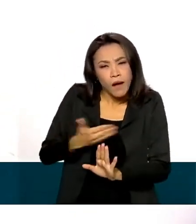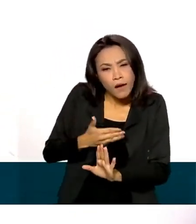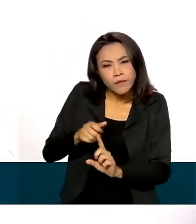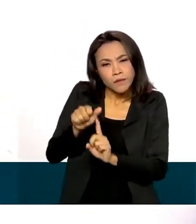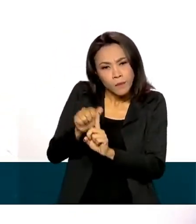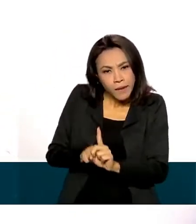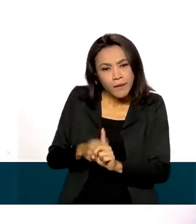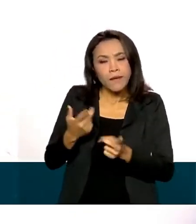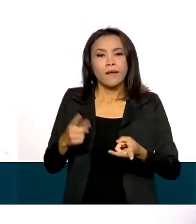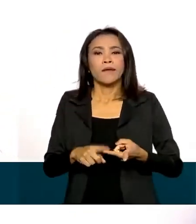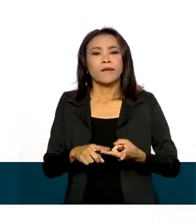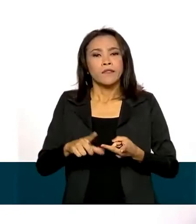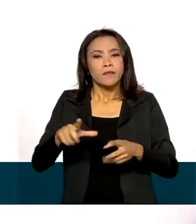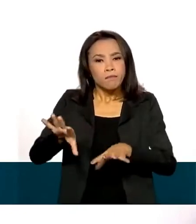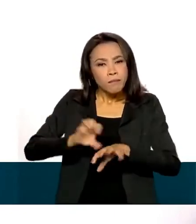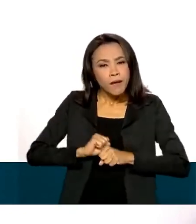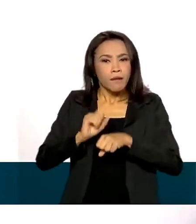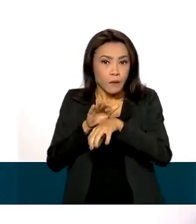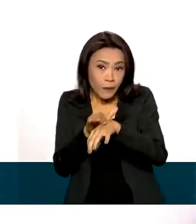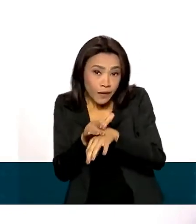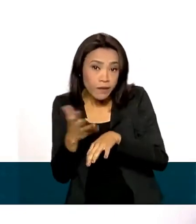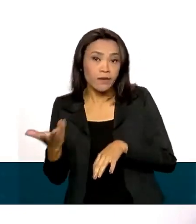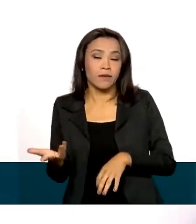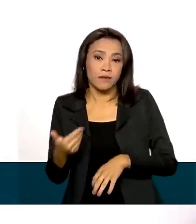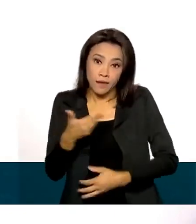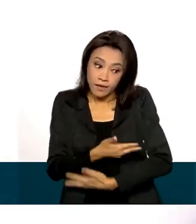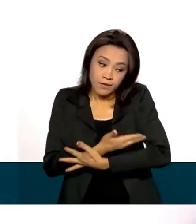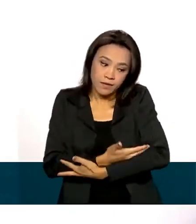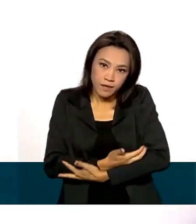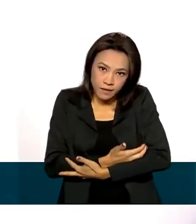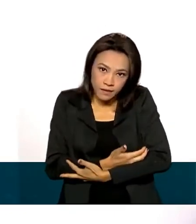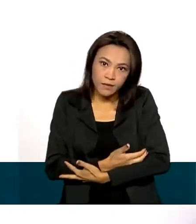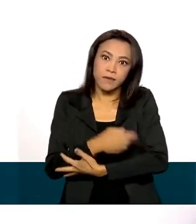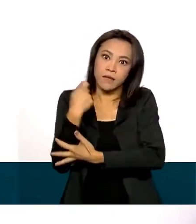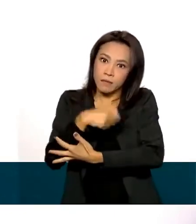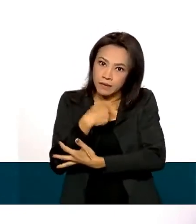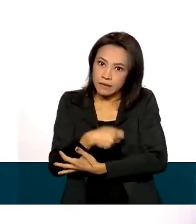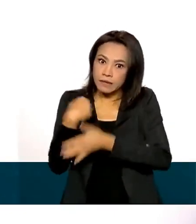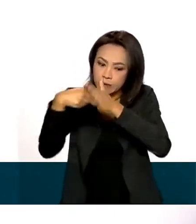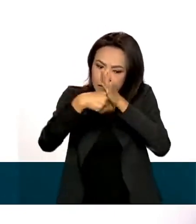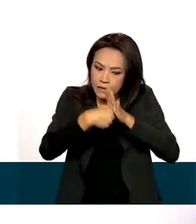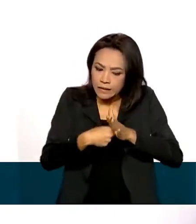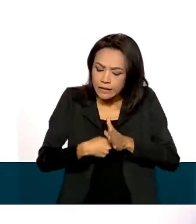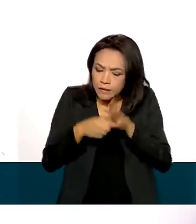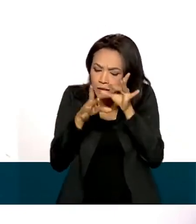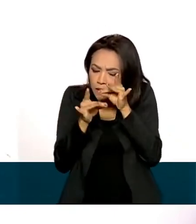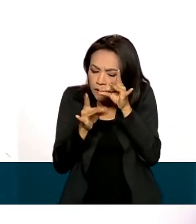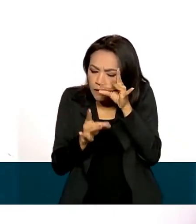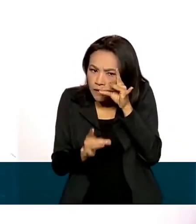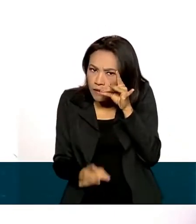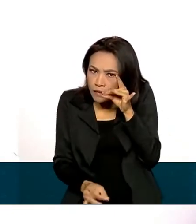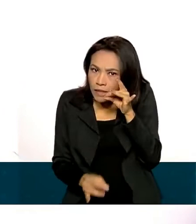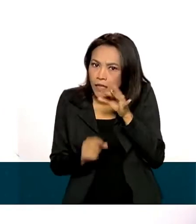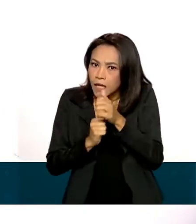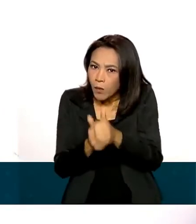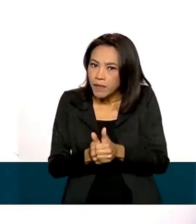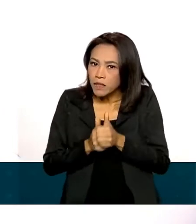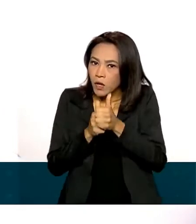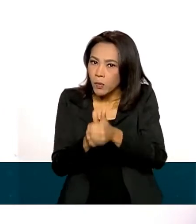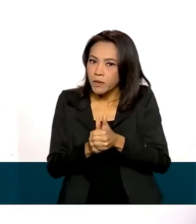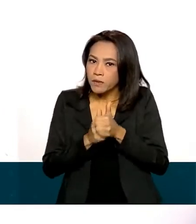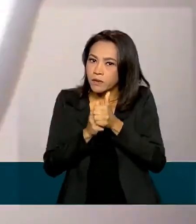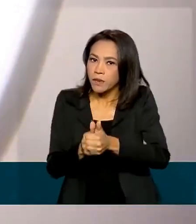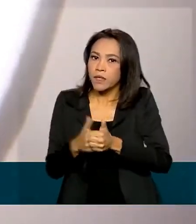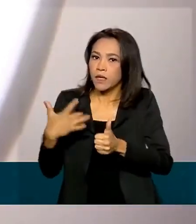doença infectocontagiosa, aí a gente já faz um outro exame mais específico e faz um monitoramento da audição dessa